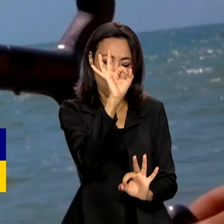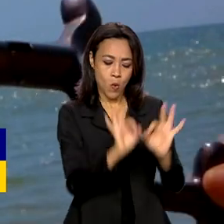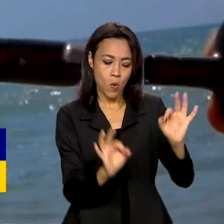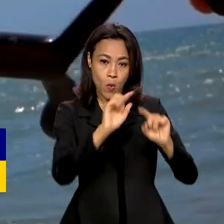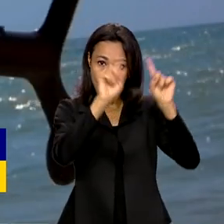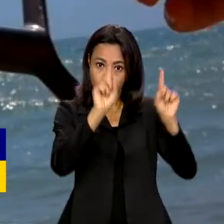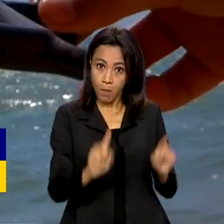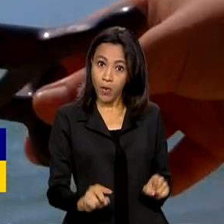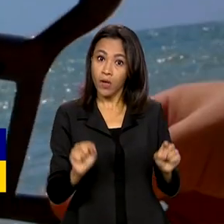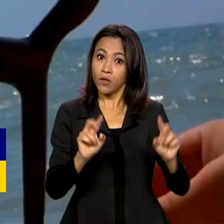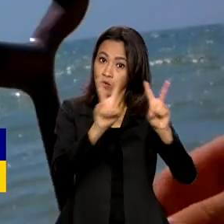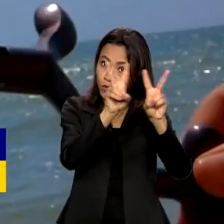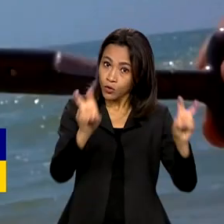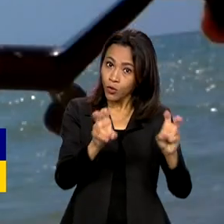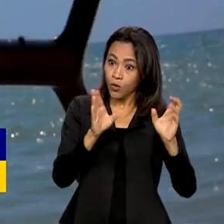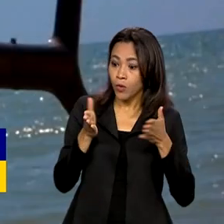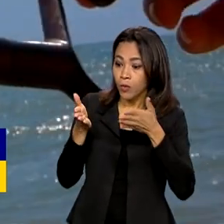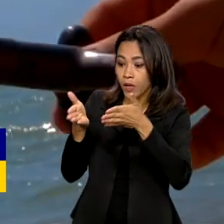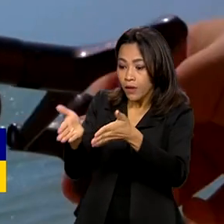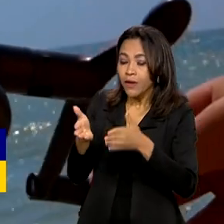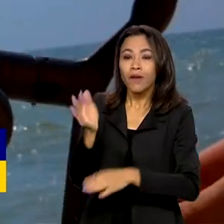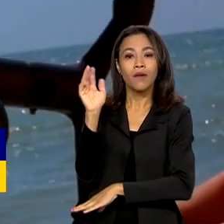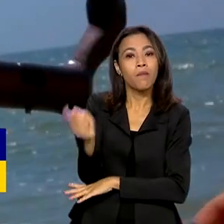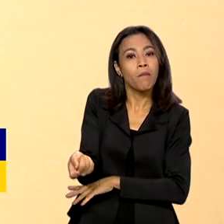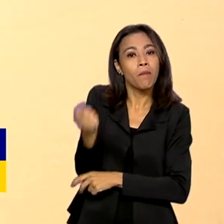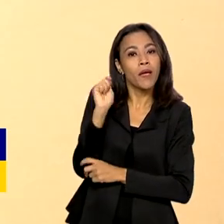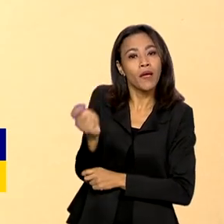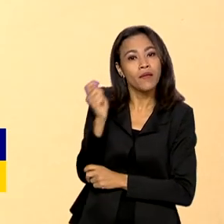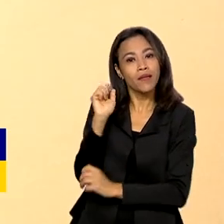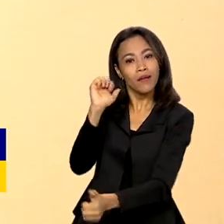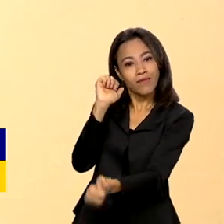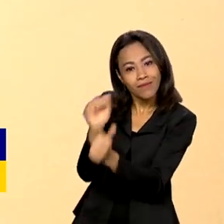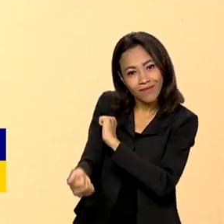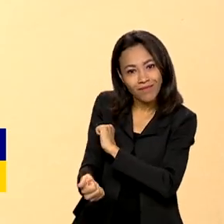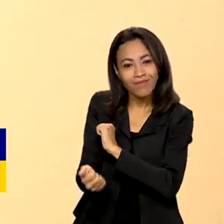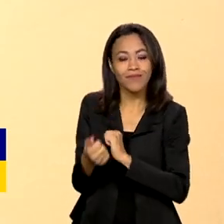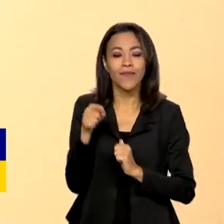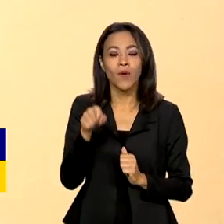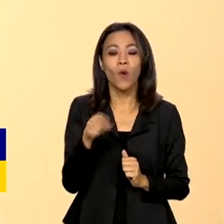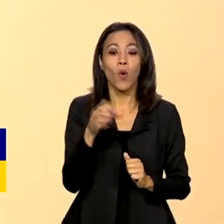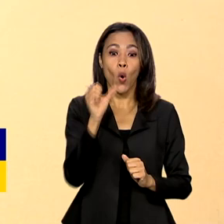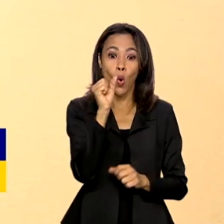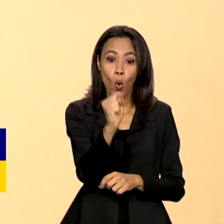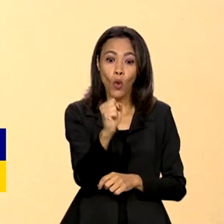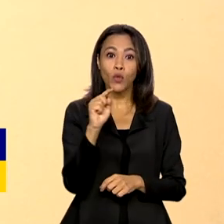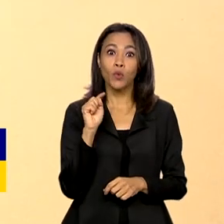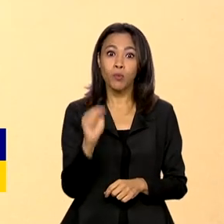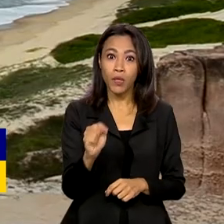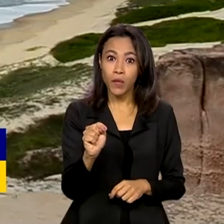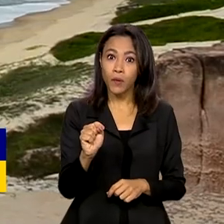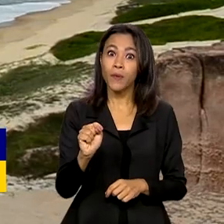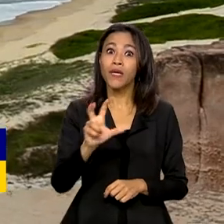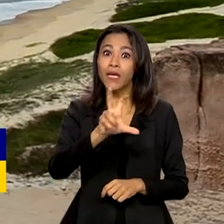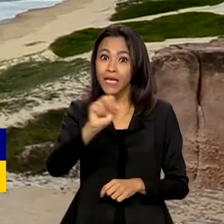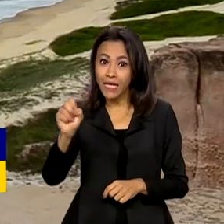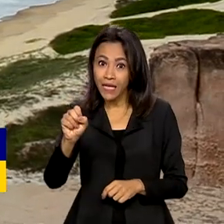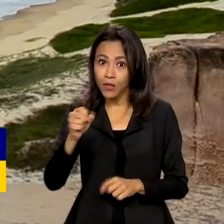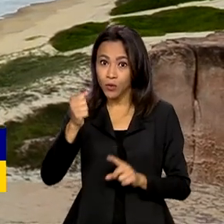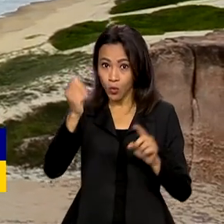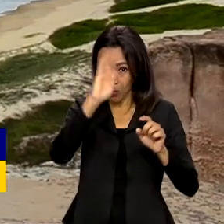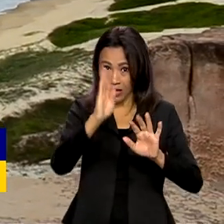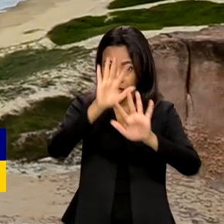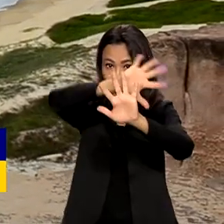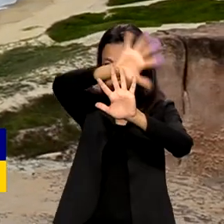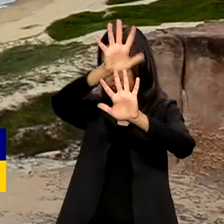desenvolvimento da pesca amadora e esportiva. Com um litoral de 8.500 quilômetros, o Brasil tem